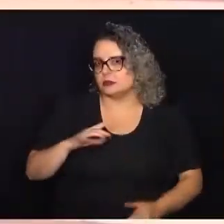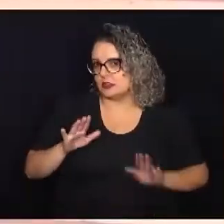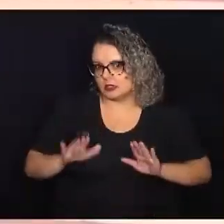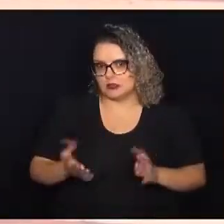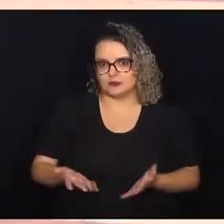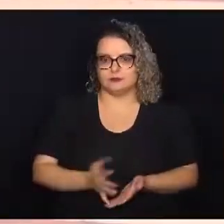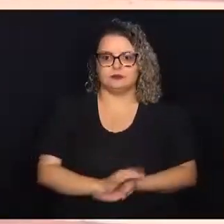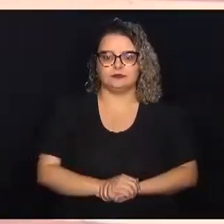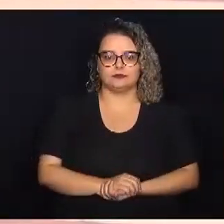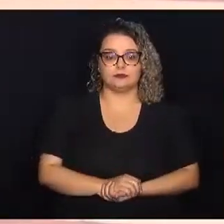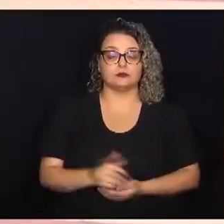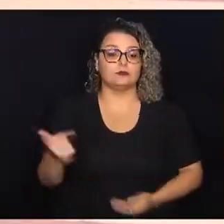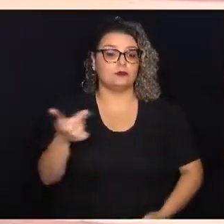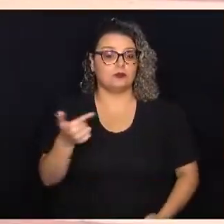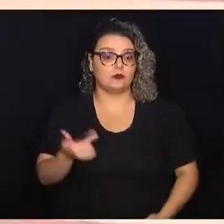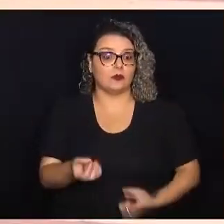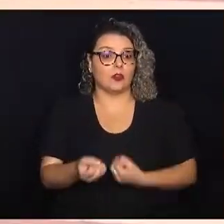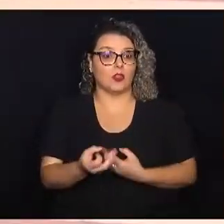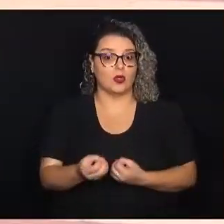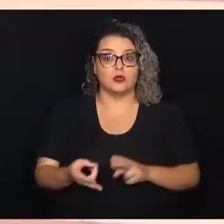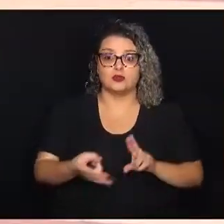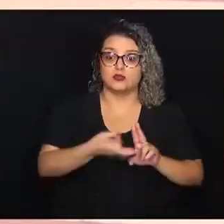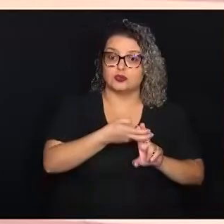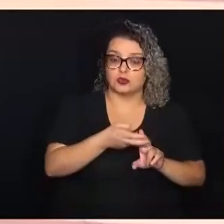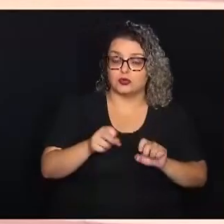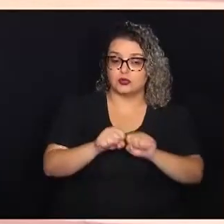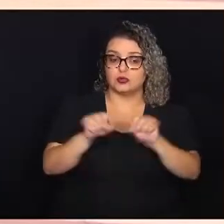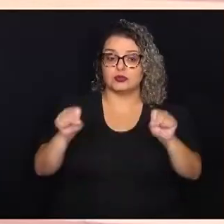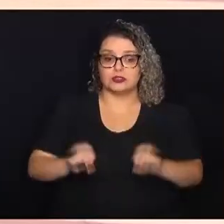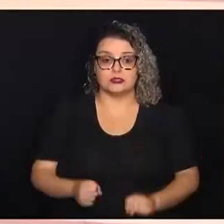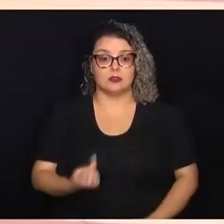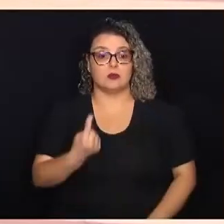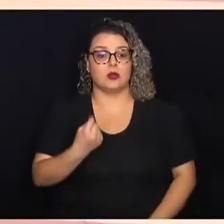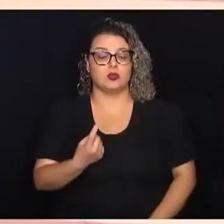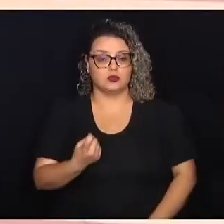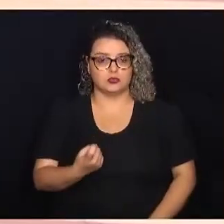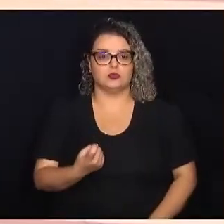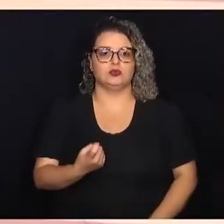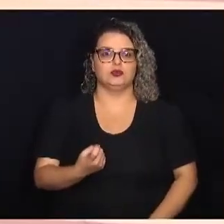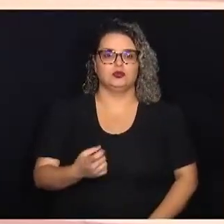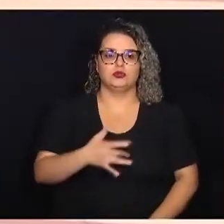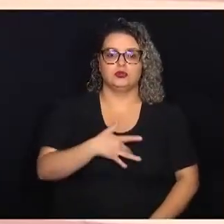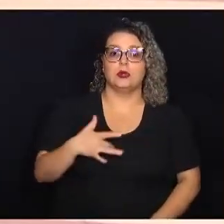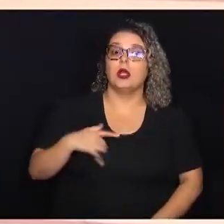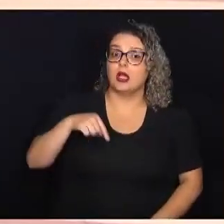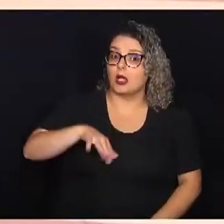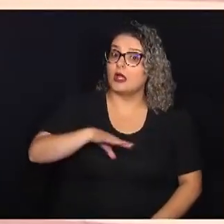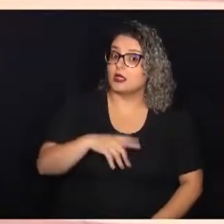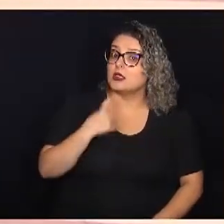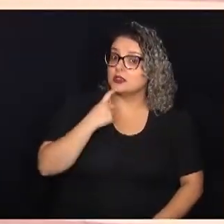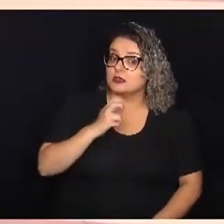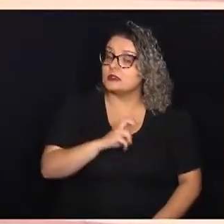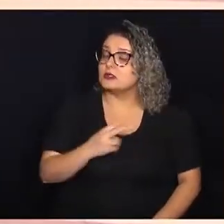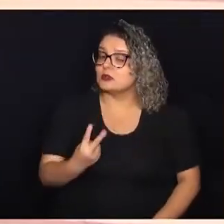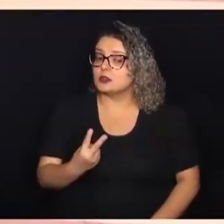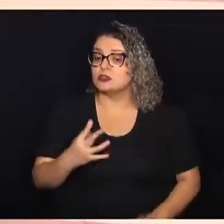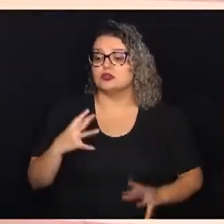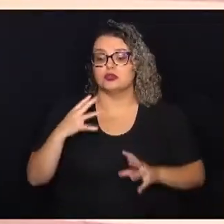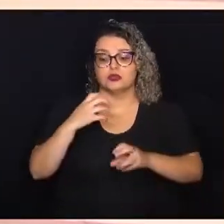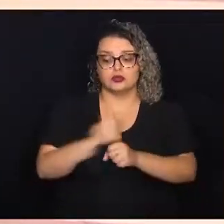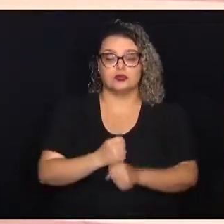Segundo dados do SUS, o Sistema Único de Saúde, aqui em Campinas, 52 dos 67